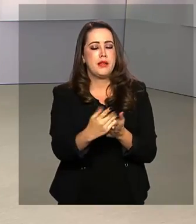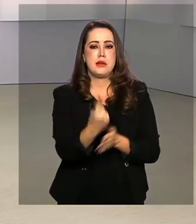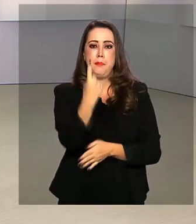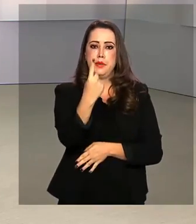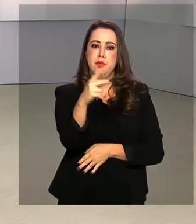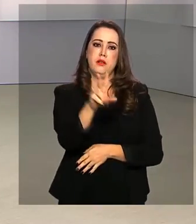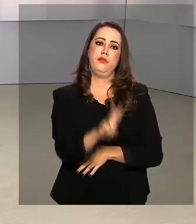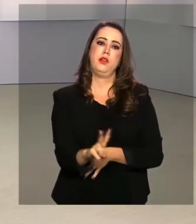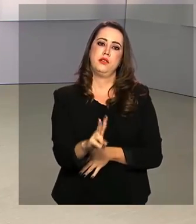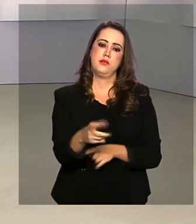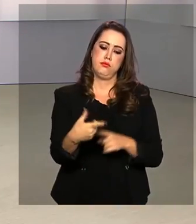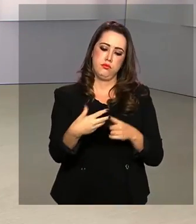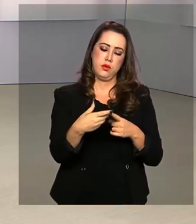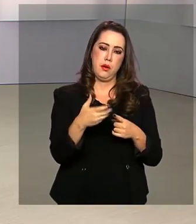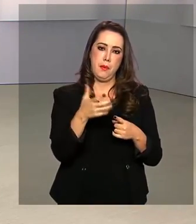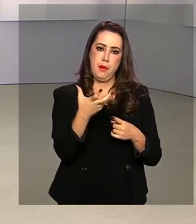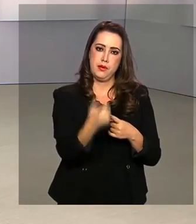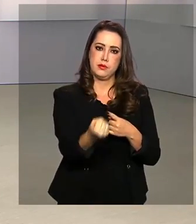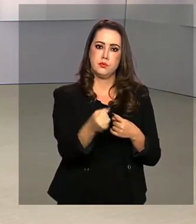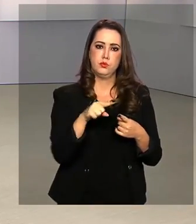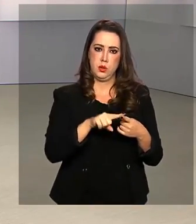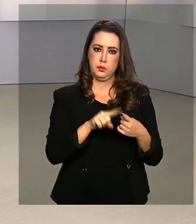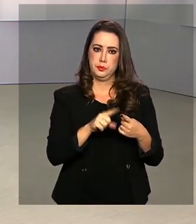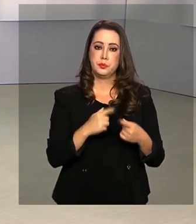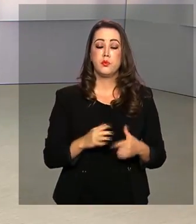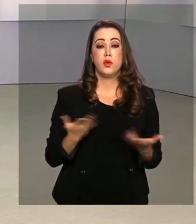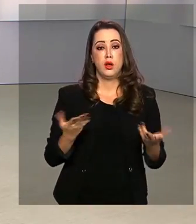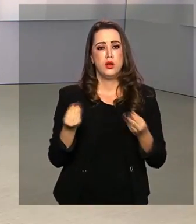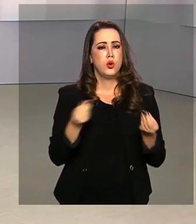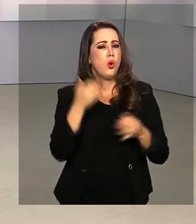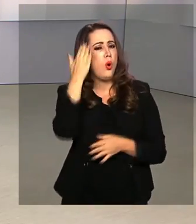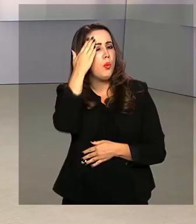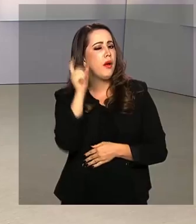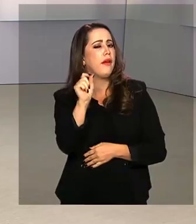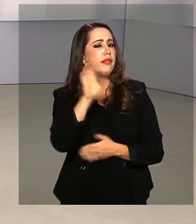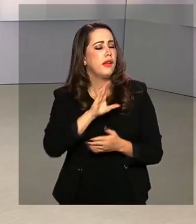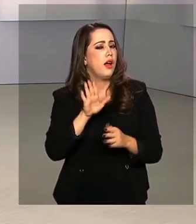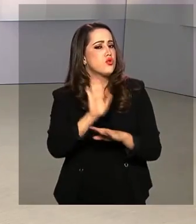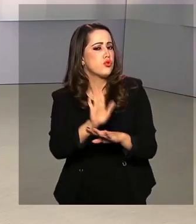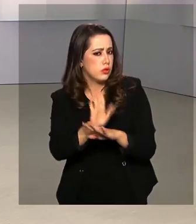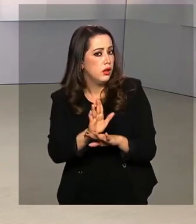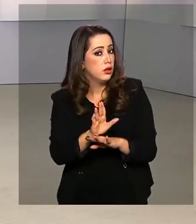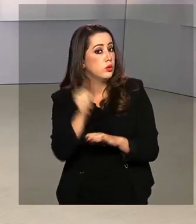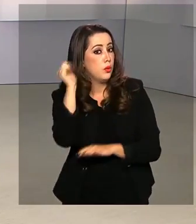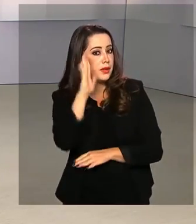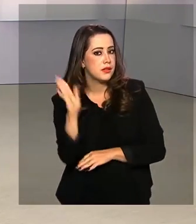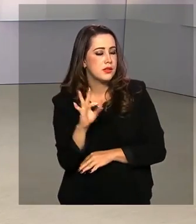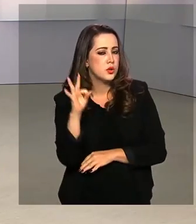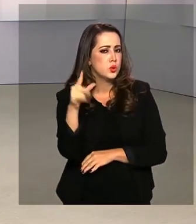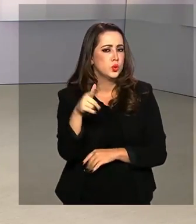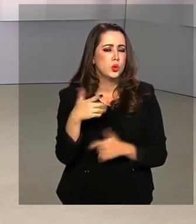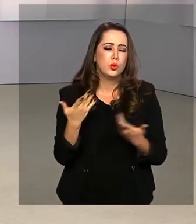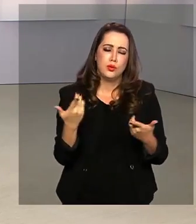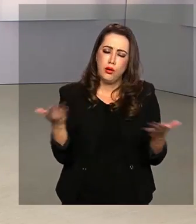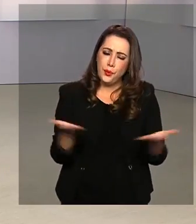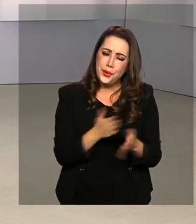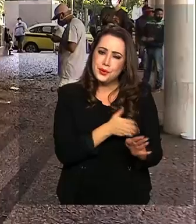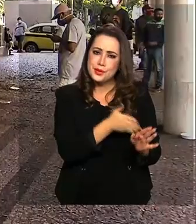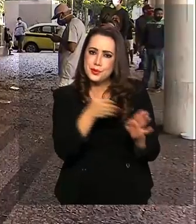parcela. A gente foi saber como esses recursos estão ajudando brasileiros em todo o país nesse momento de pandemia.